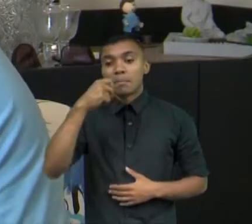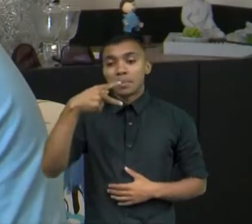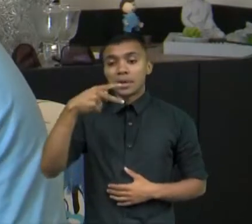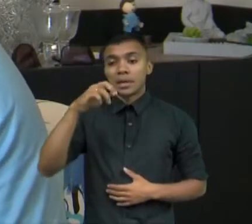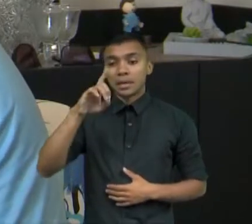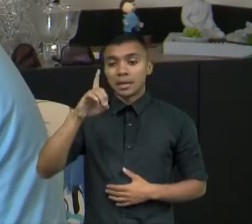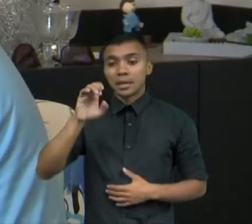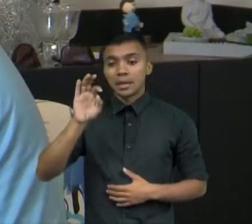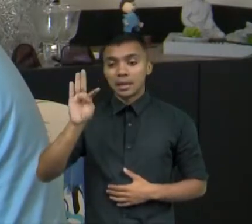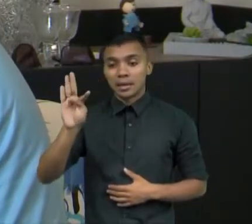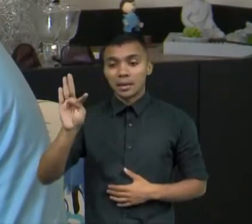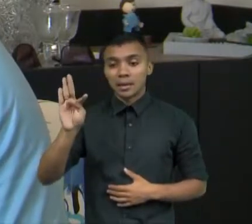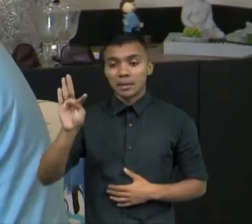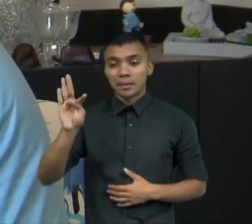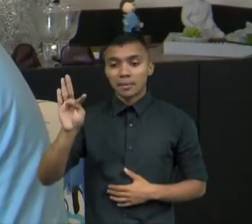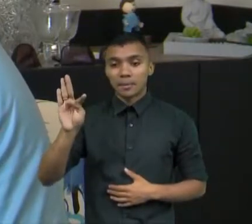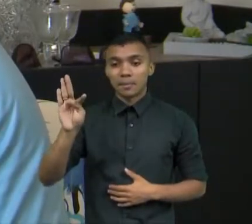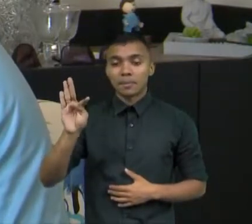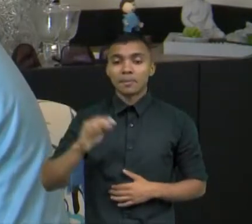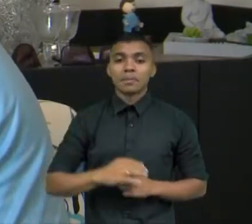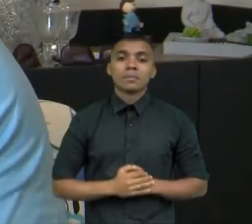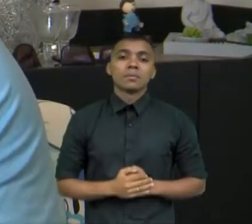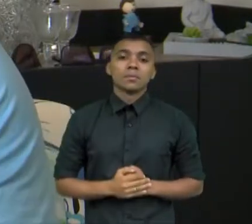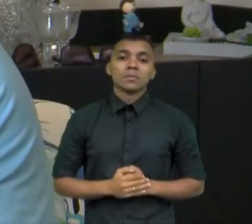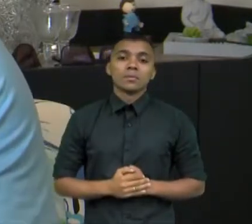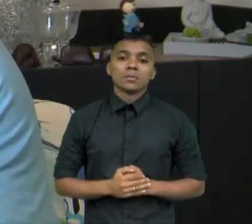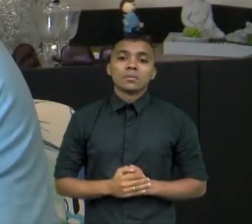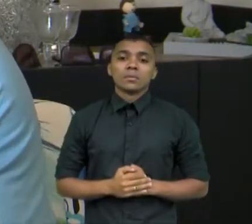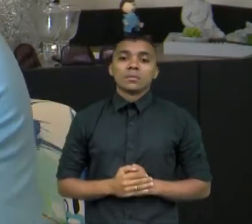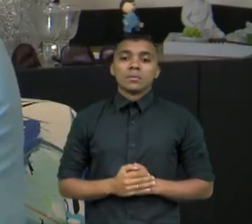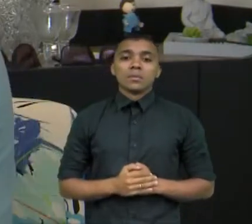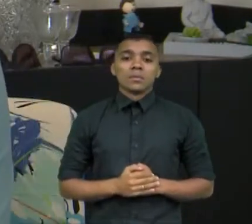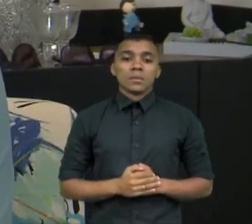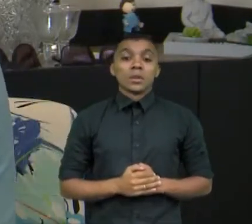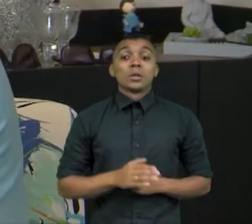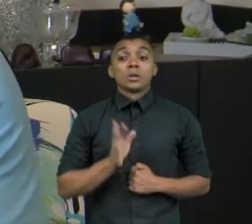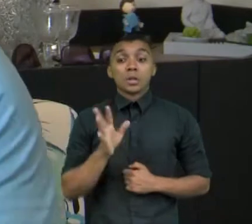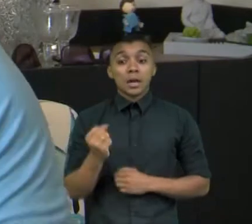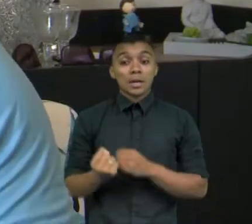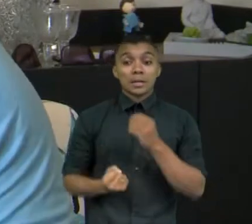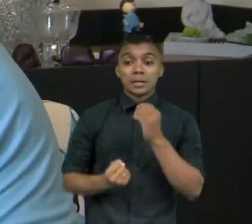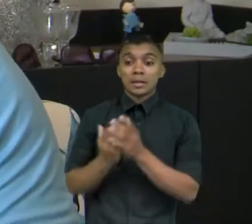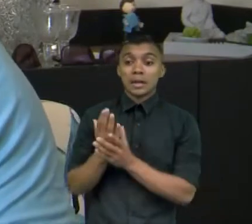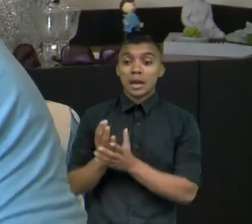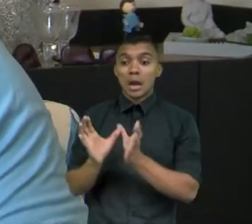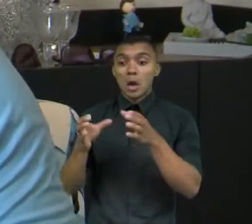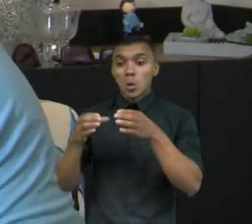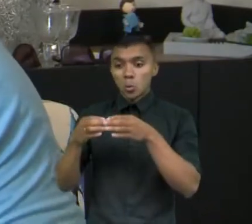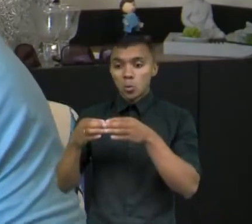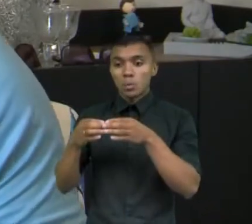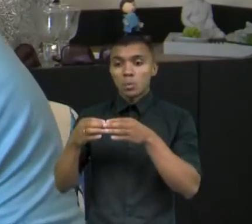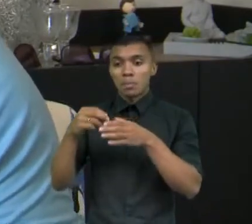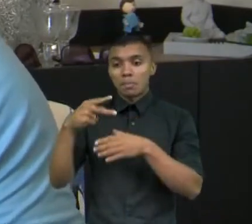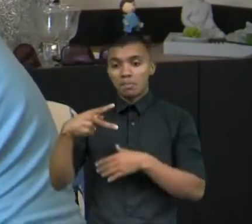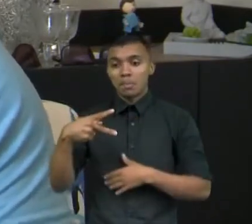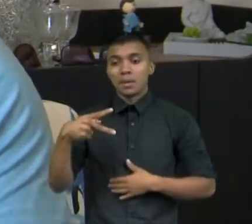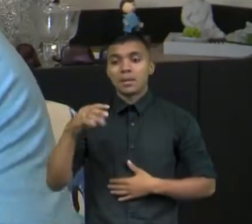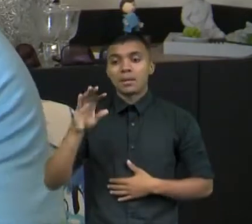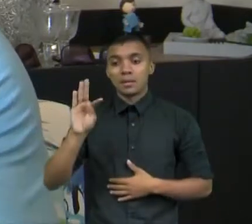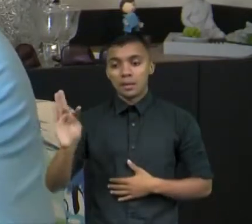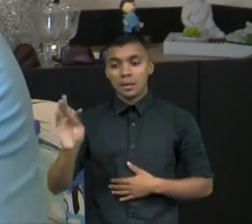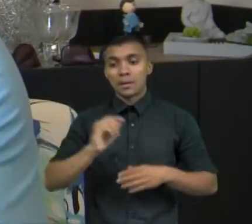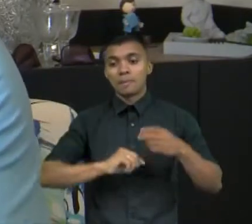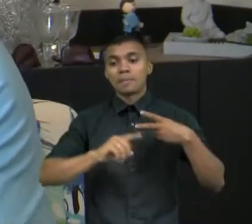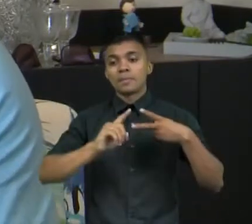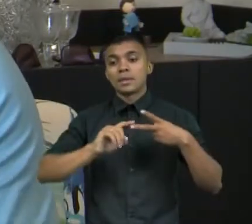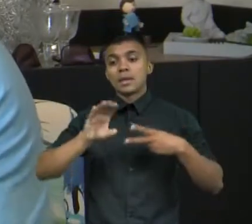sido fundado, o próprio Partido dos Trabalhadores. O Brizola